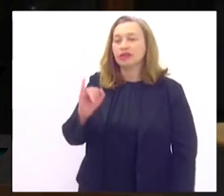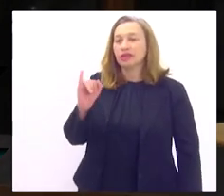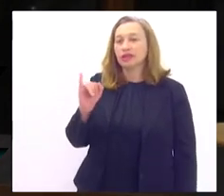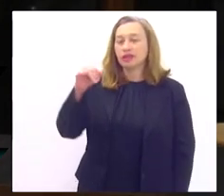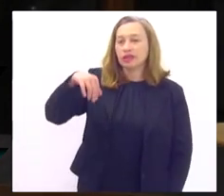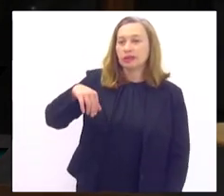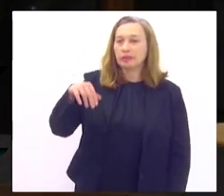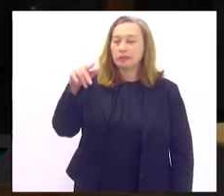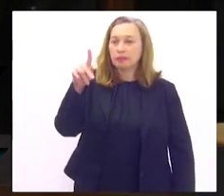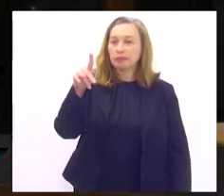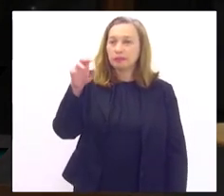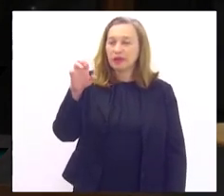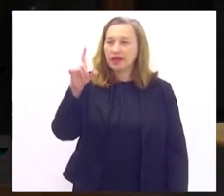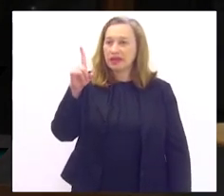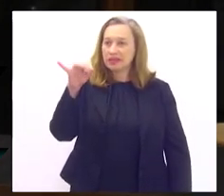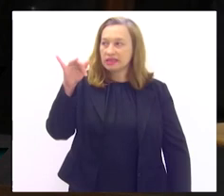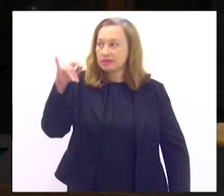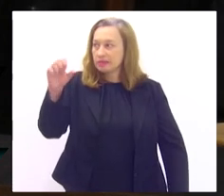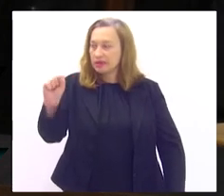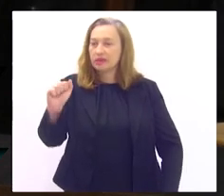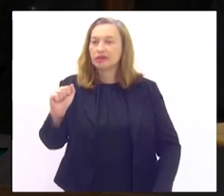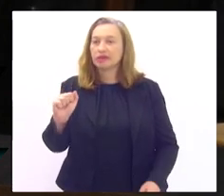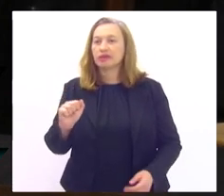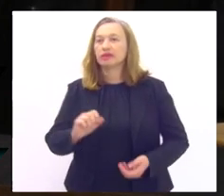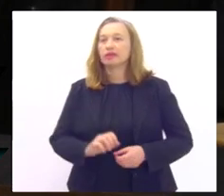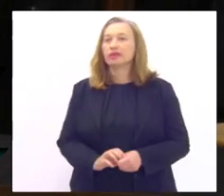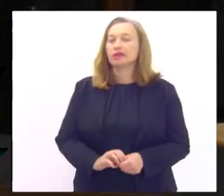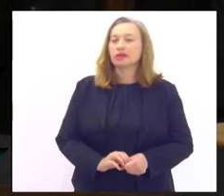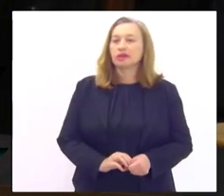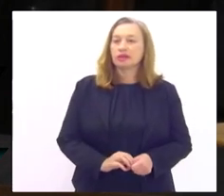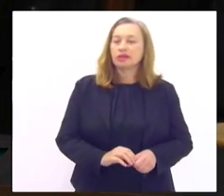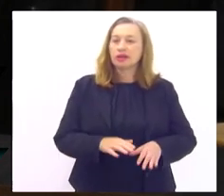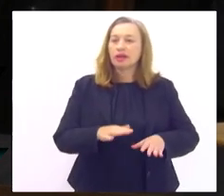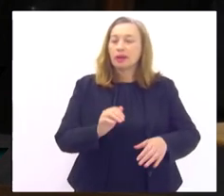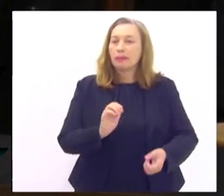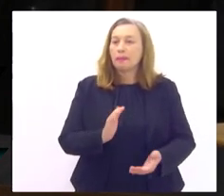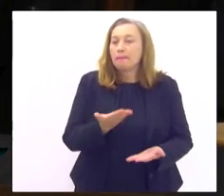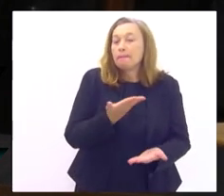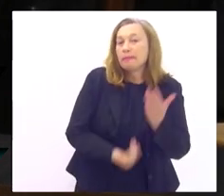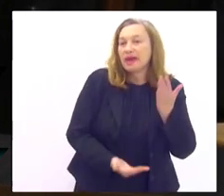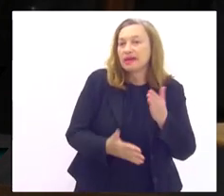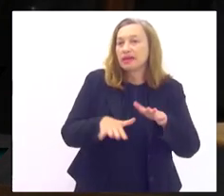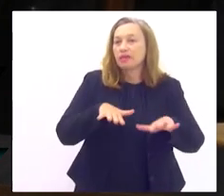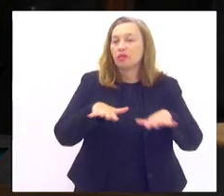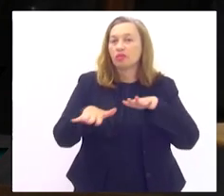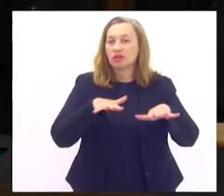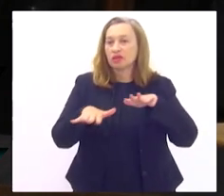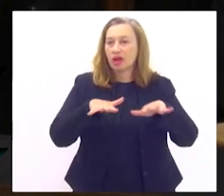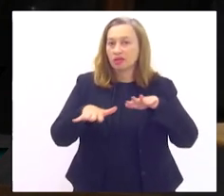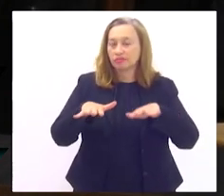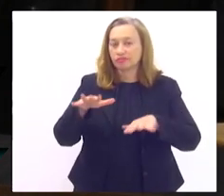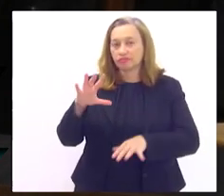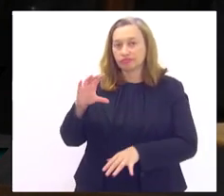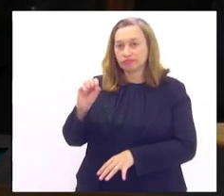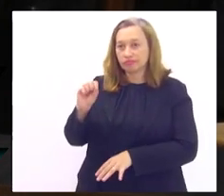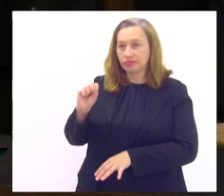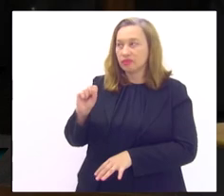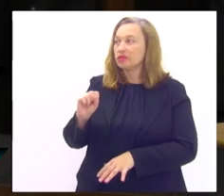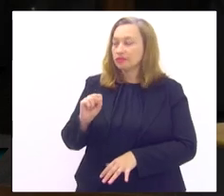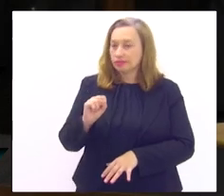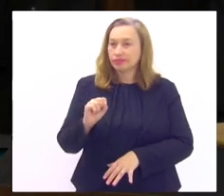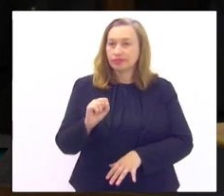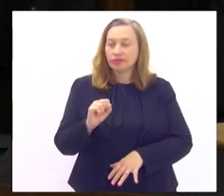destrói a limita a mobilidade das articulações ela vai